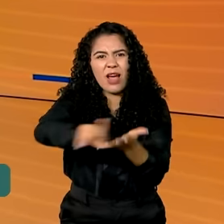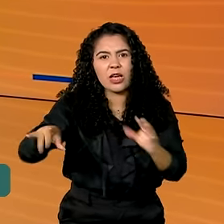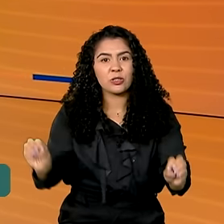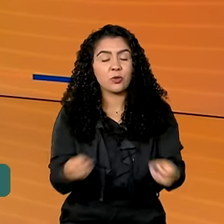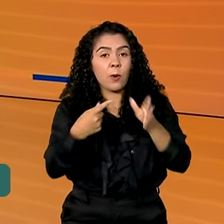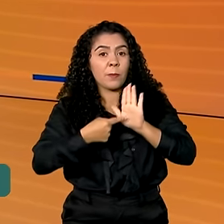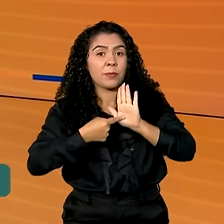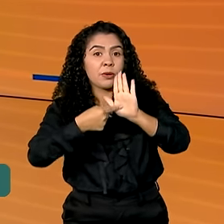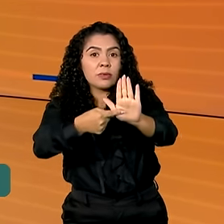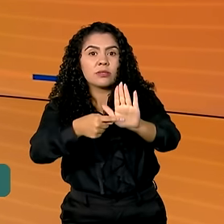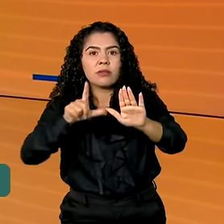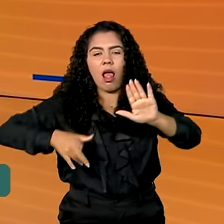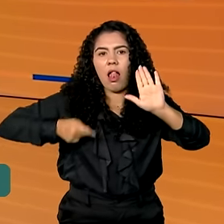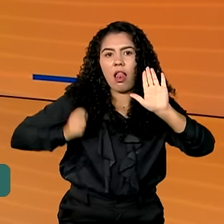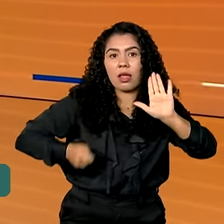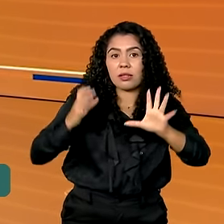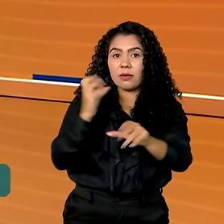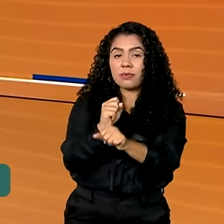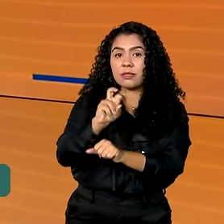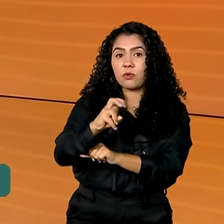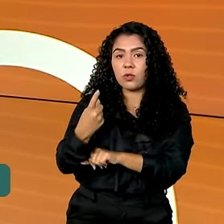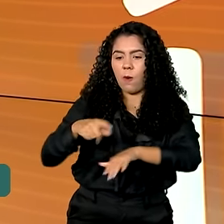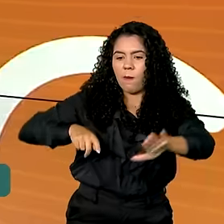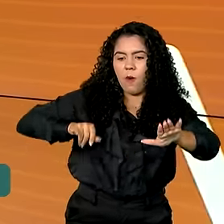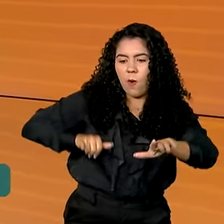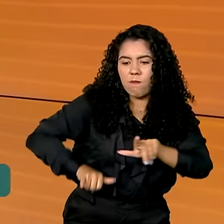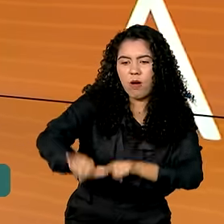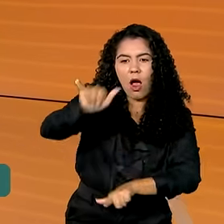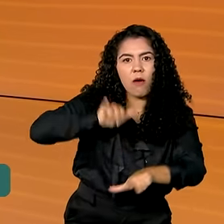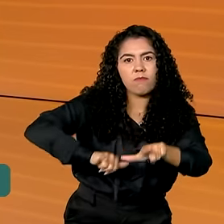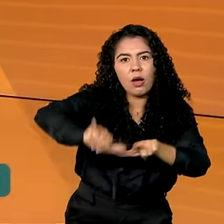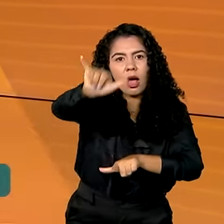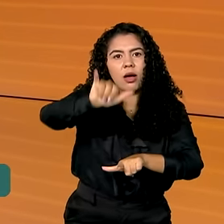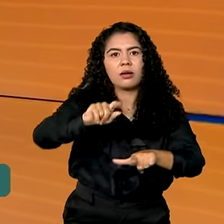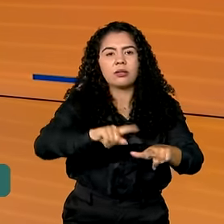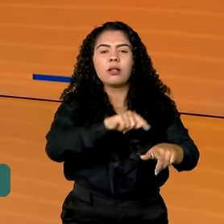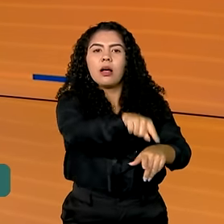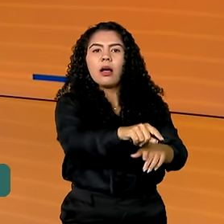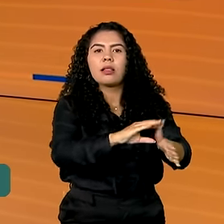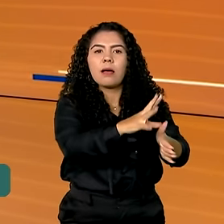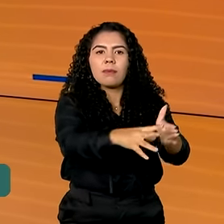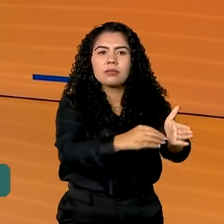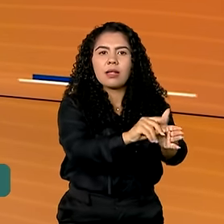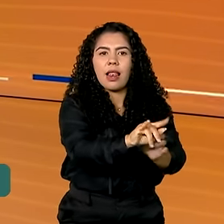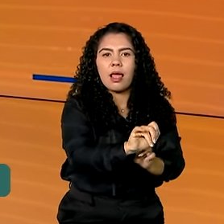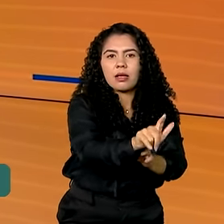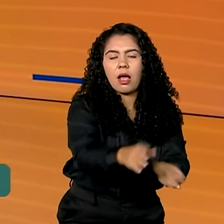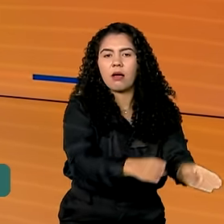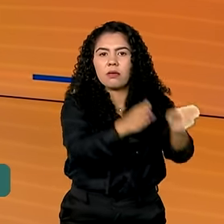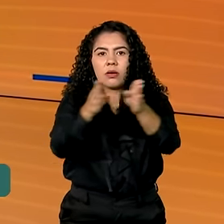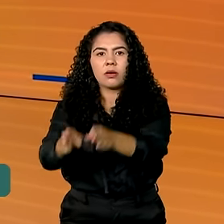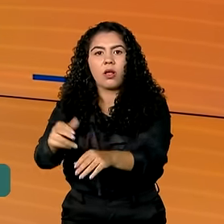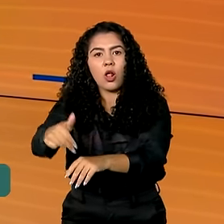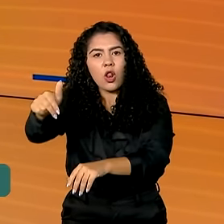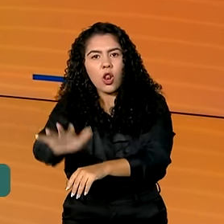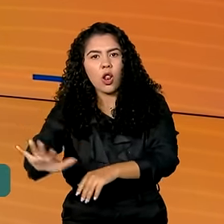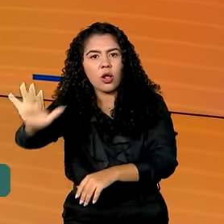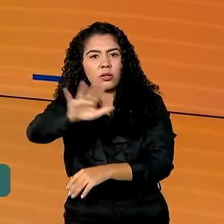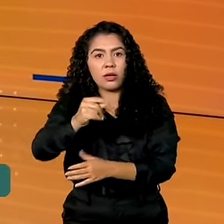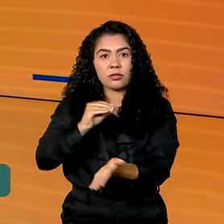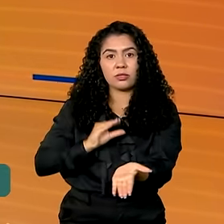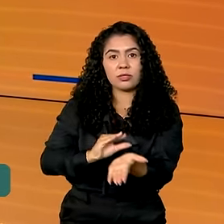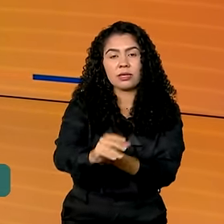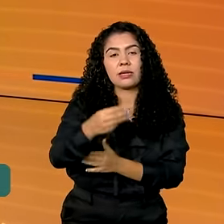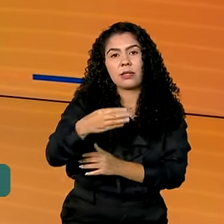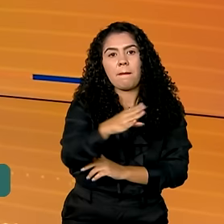o leilão de 51 aeroportos regionais da Amazônia Legal e do Nordeste com previsão de quase 3 bilhões e meio